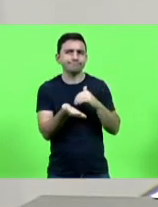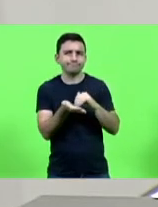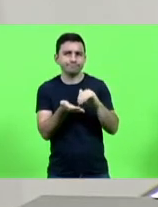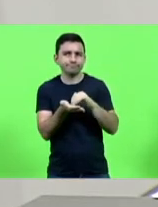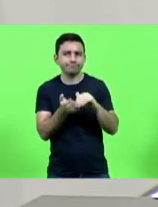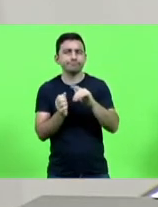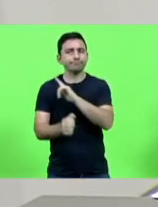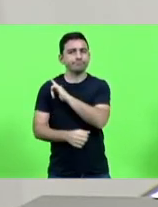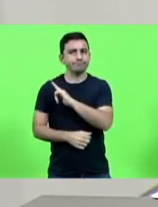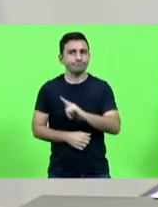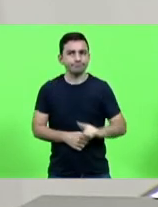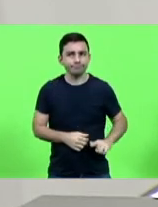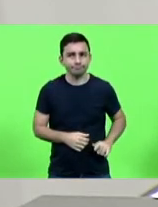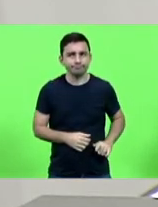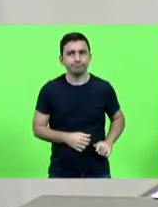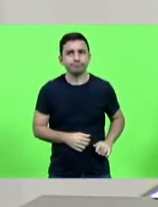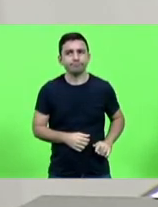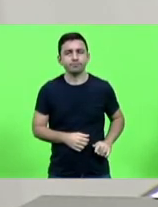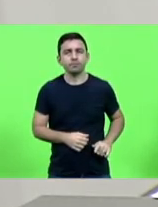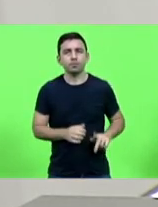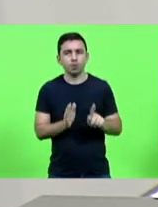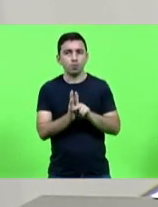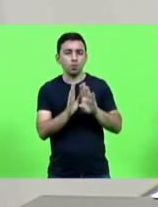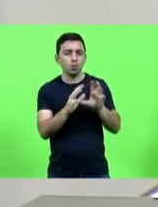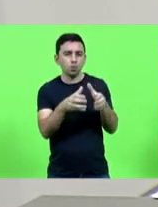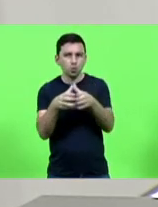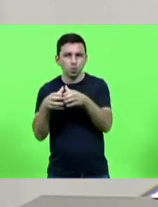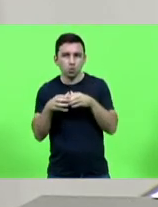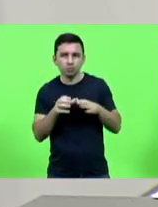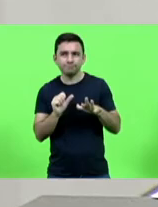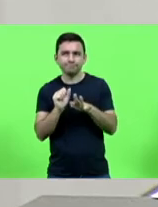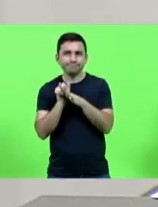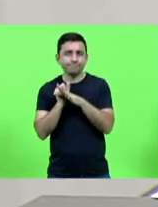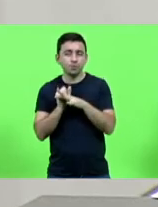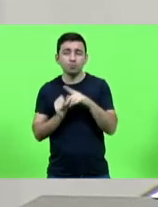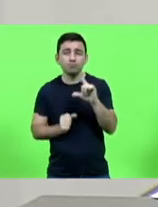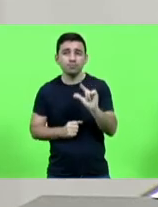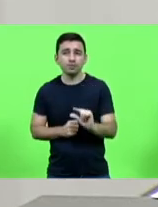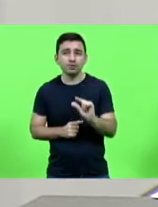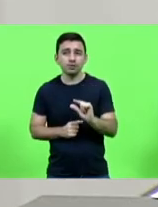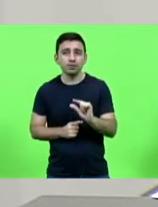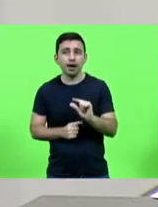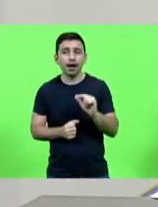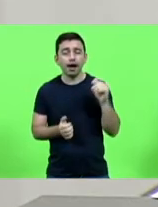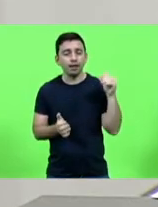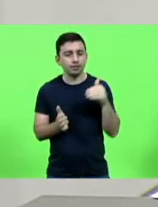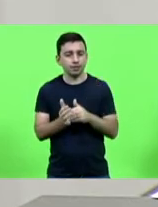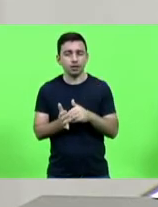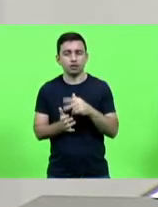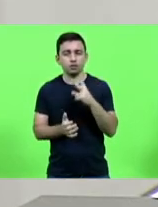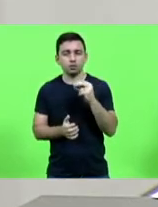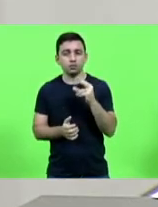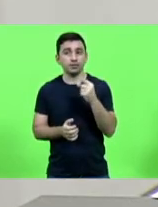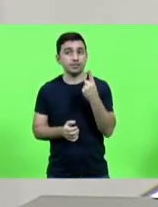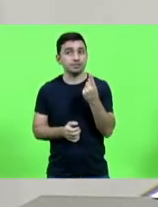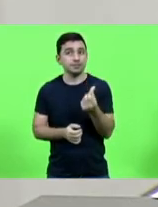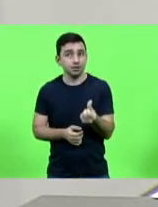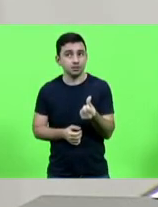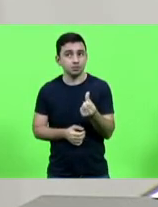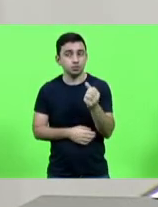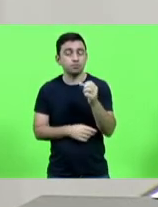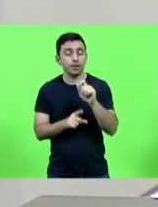para os órgãos de segurança no mínimo até 2016 até outubro de